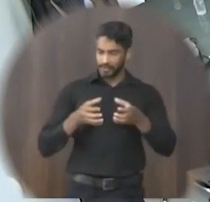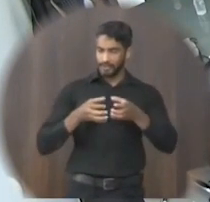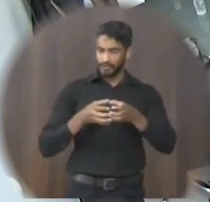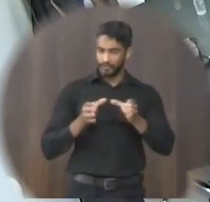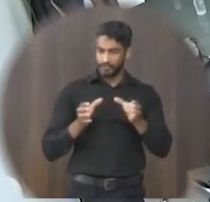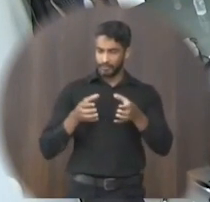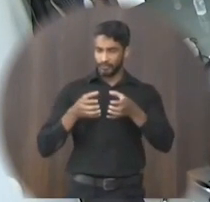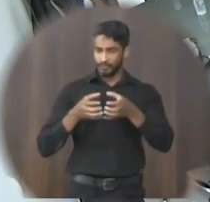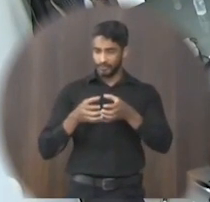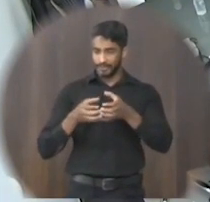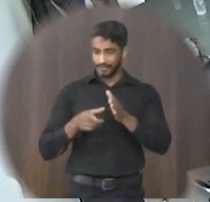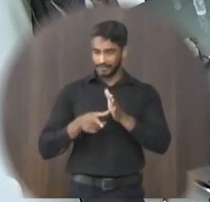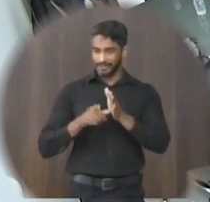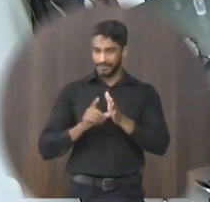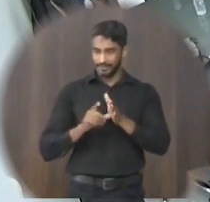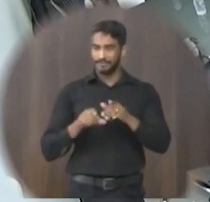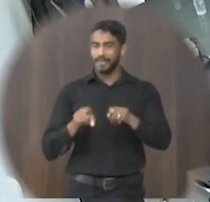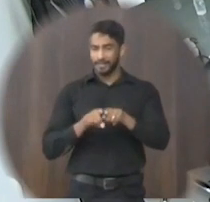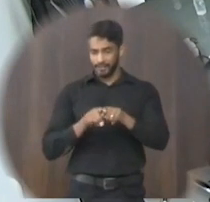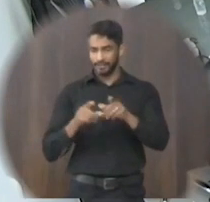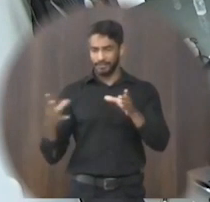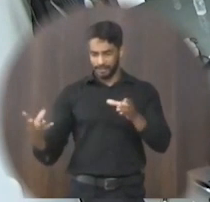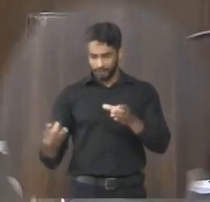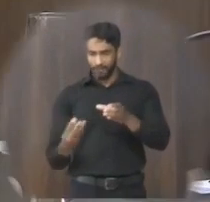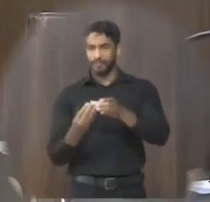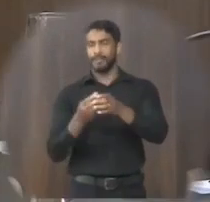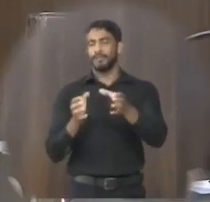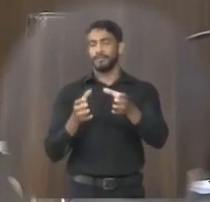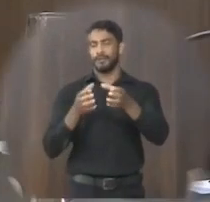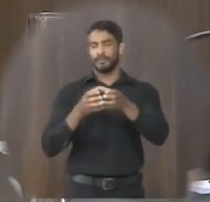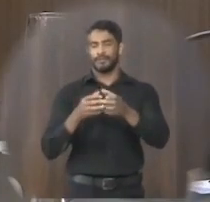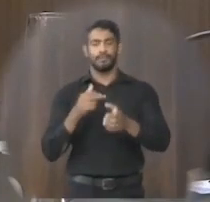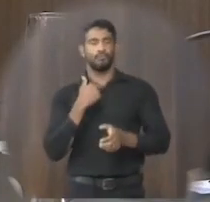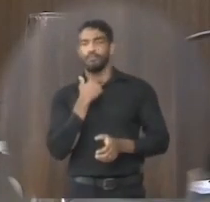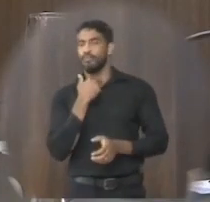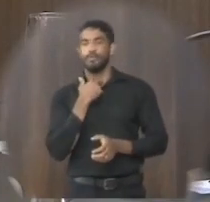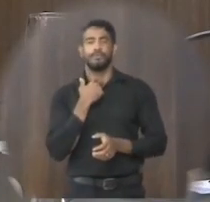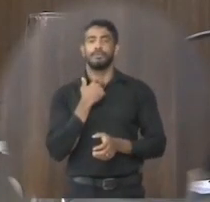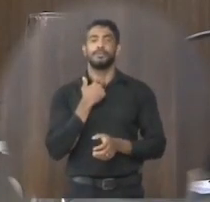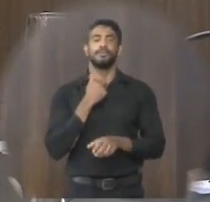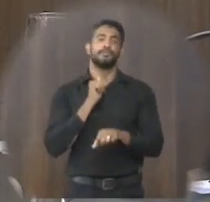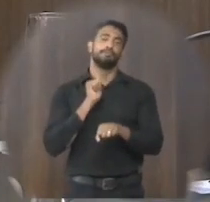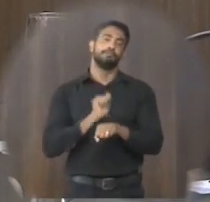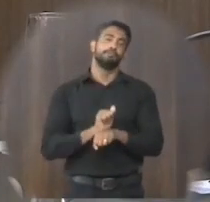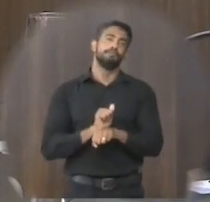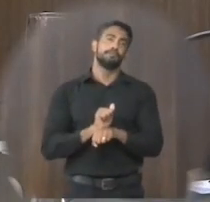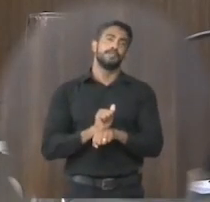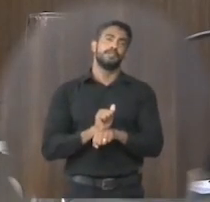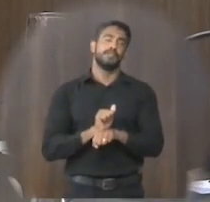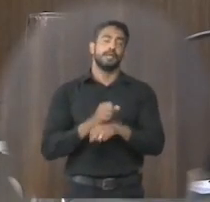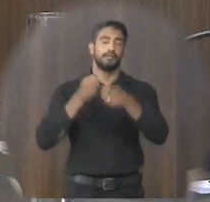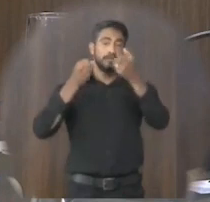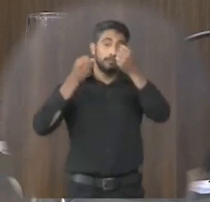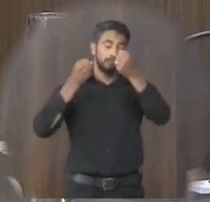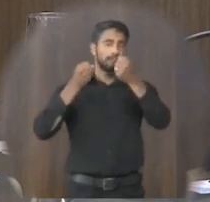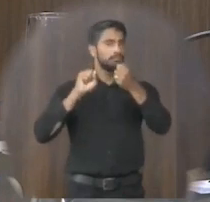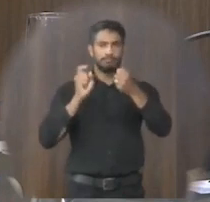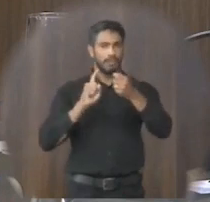antecipou a minha fala eu como membro da comissão poderia deixar de também esclarecer